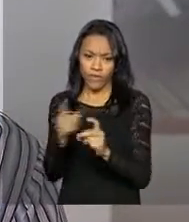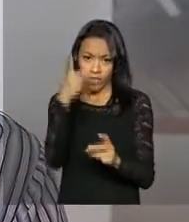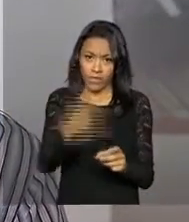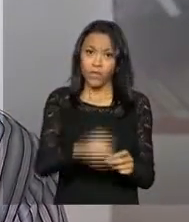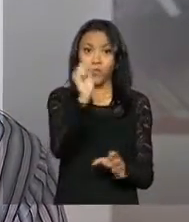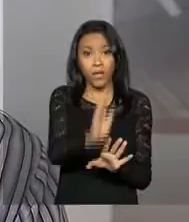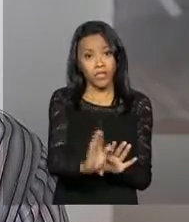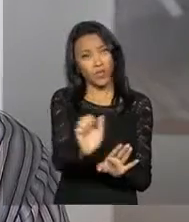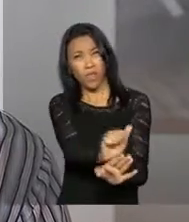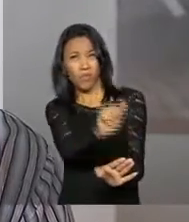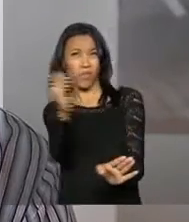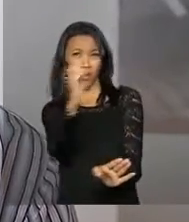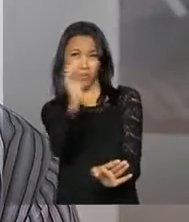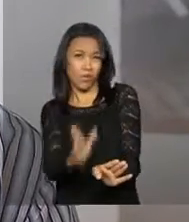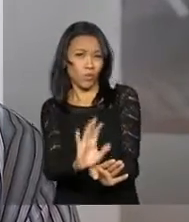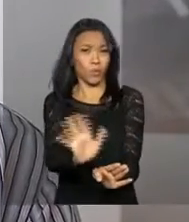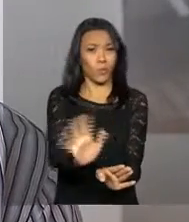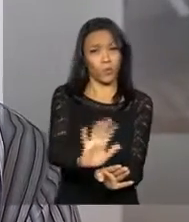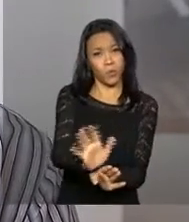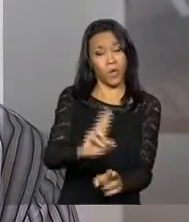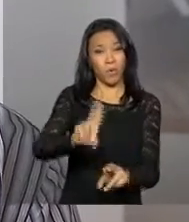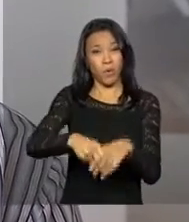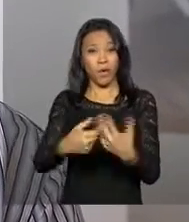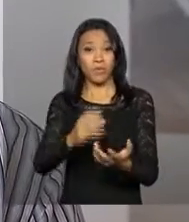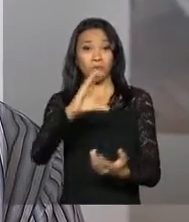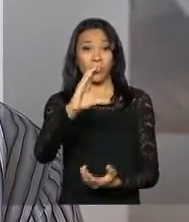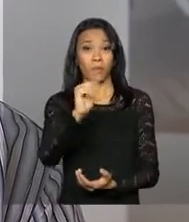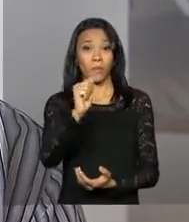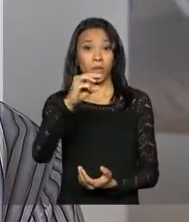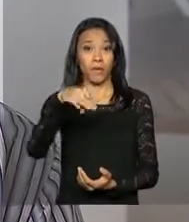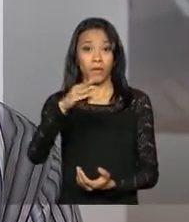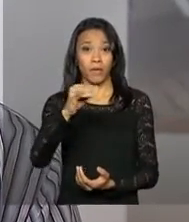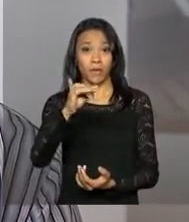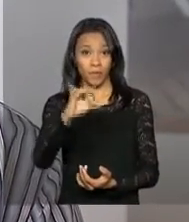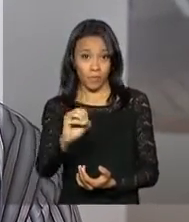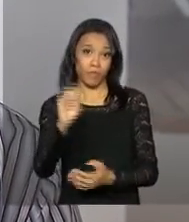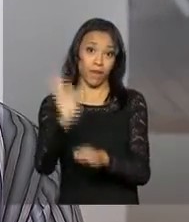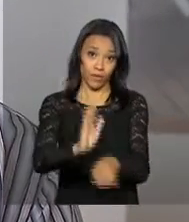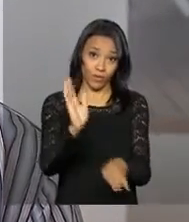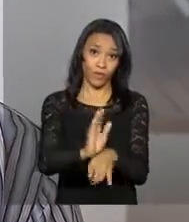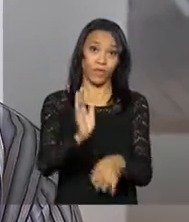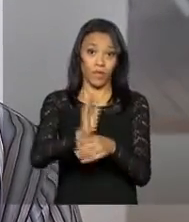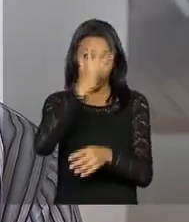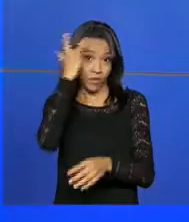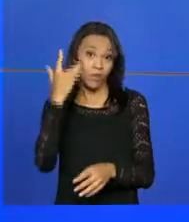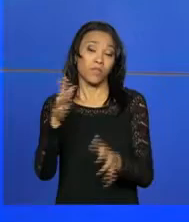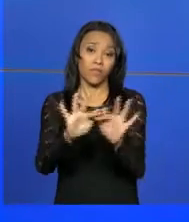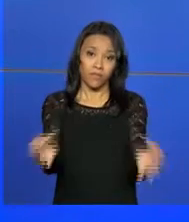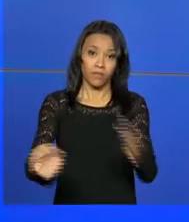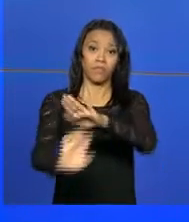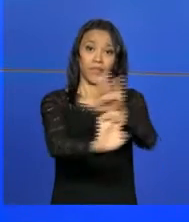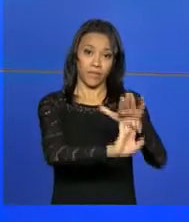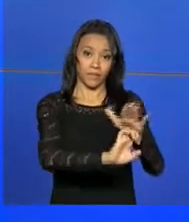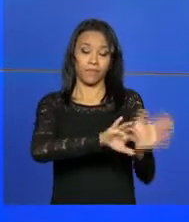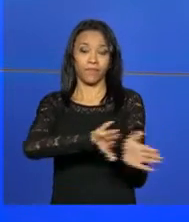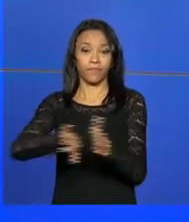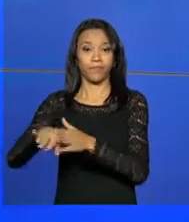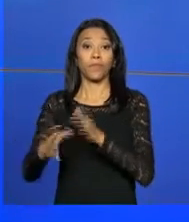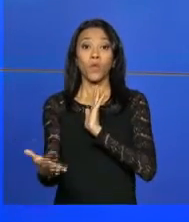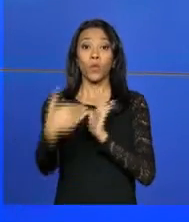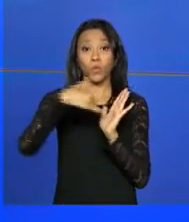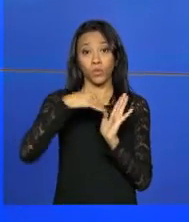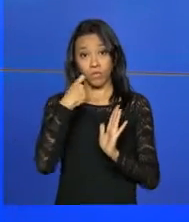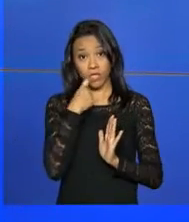interno, em função da banda cambial que veio para contribuir com os pequenos exportadores. Na última